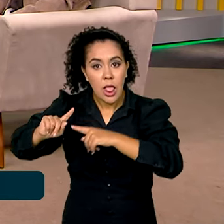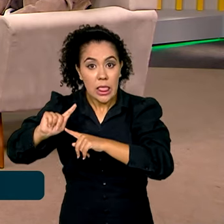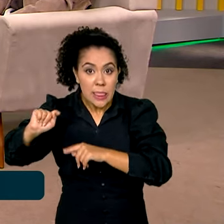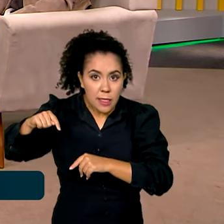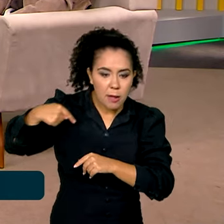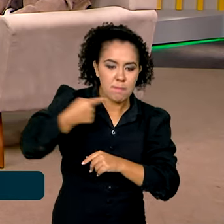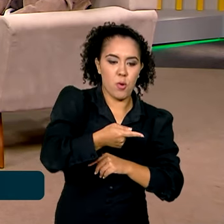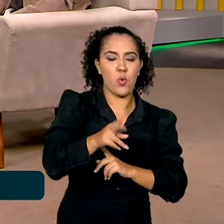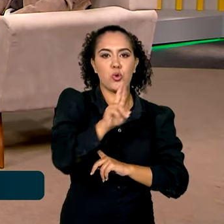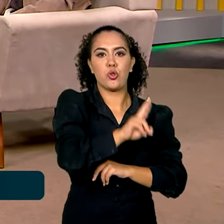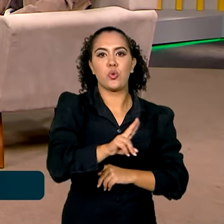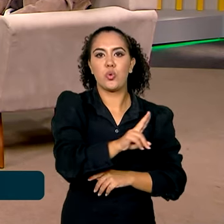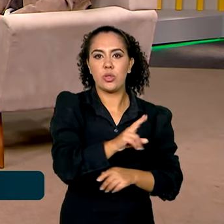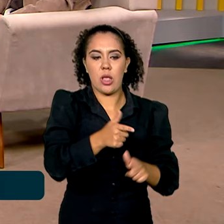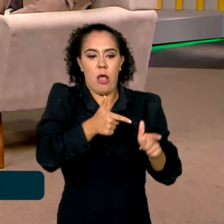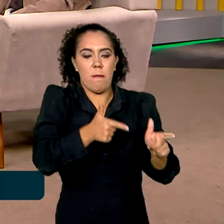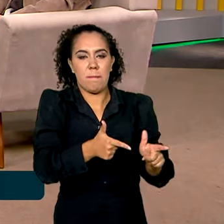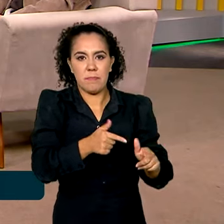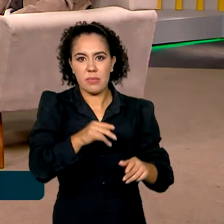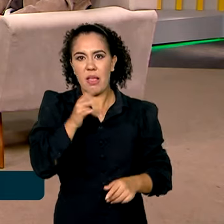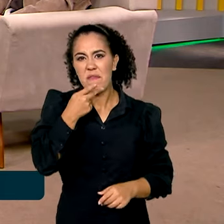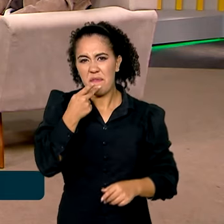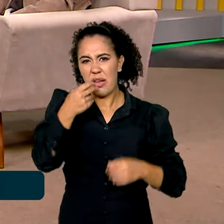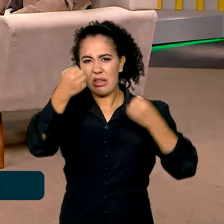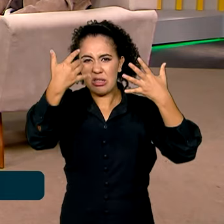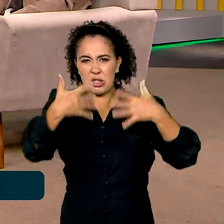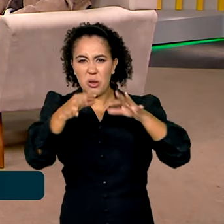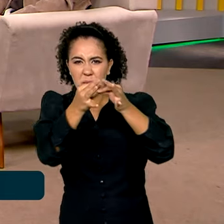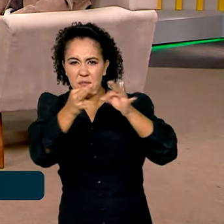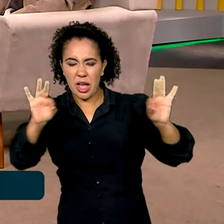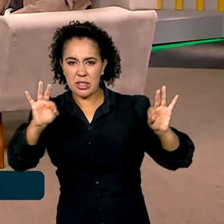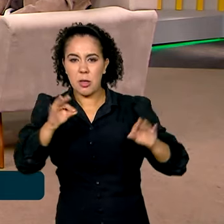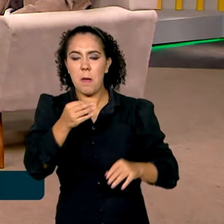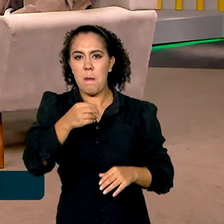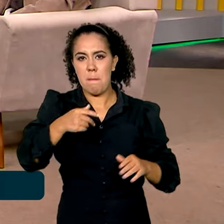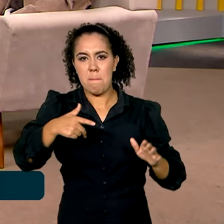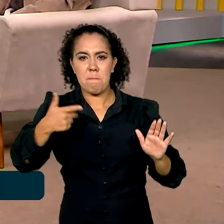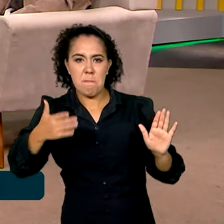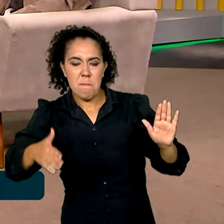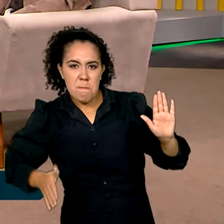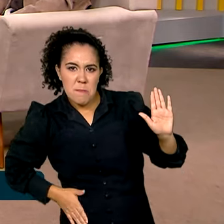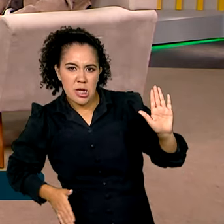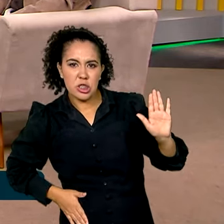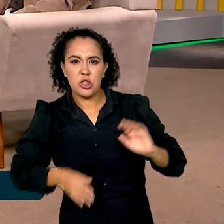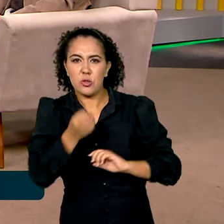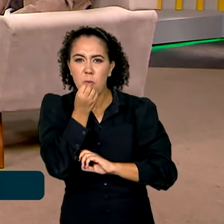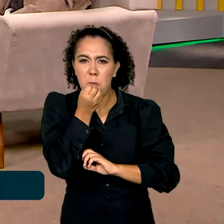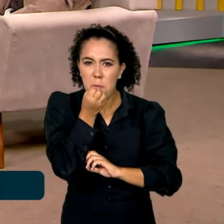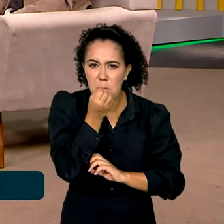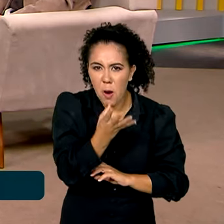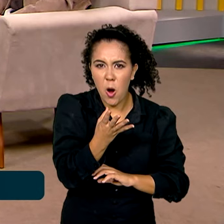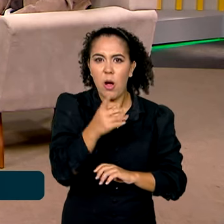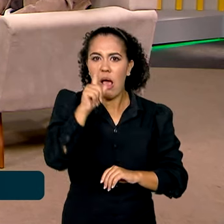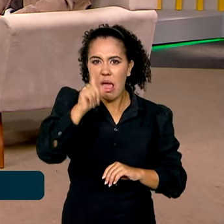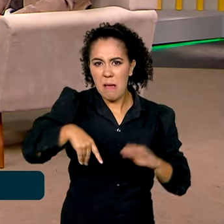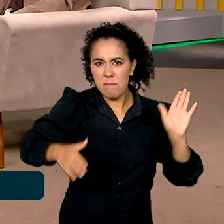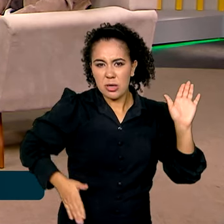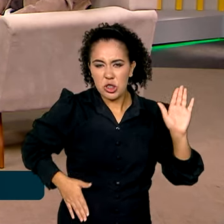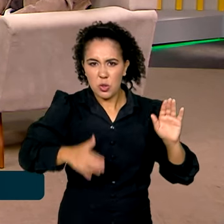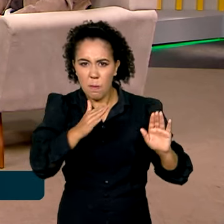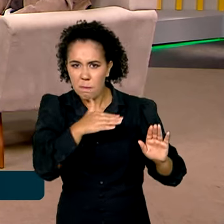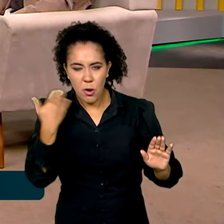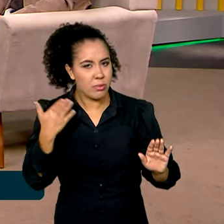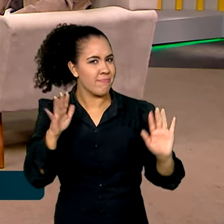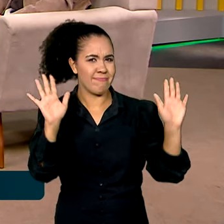aquela história de que bandido bom é bandido morto, a gente não acredita nisso. Acreditamos que segurança pública